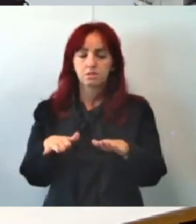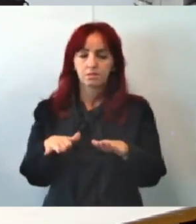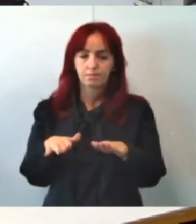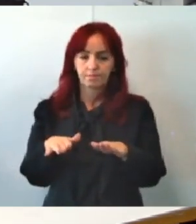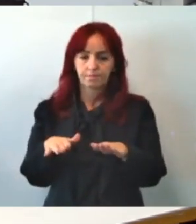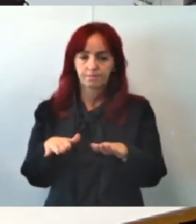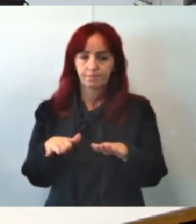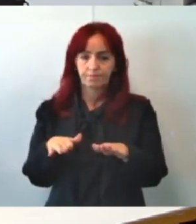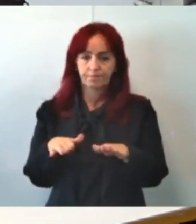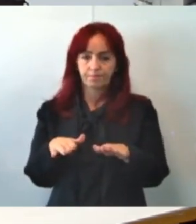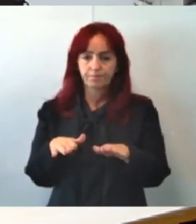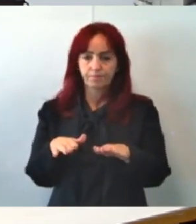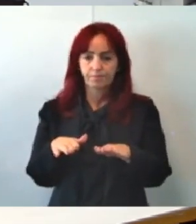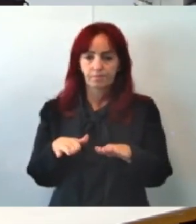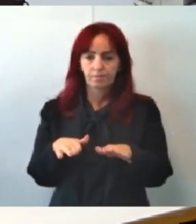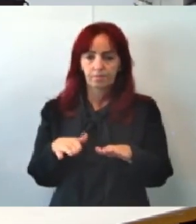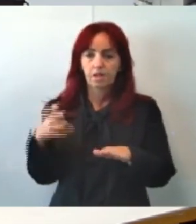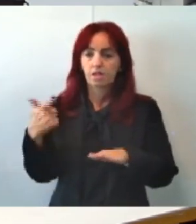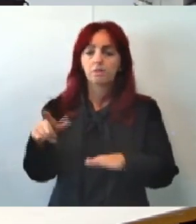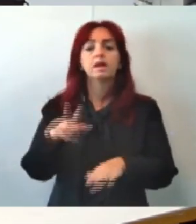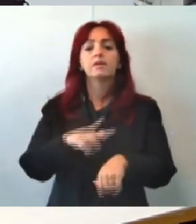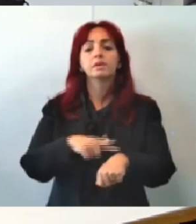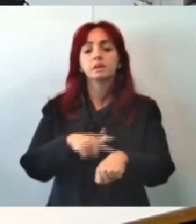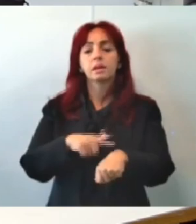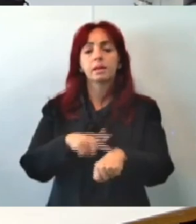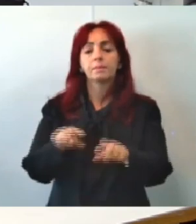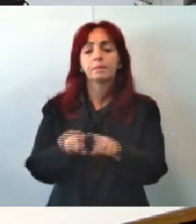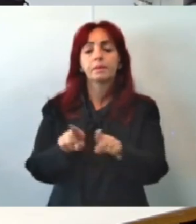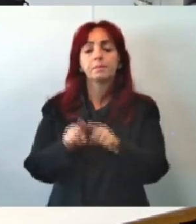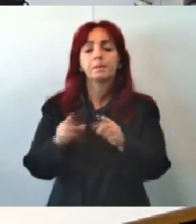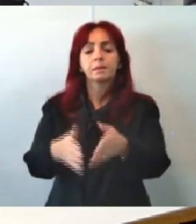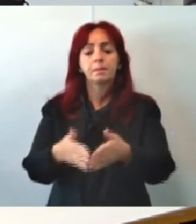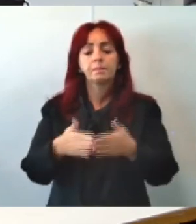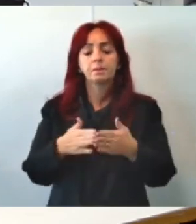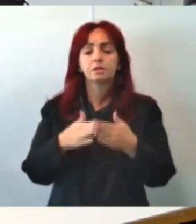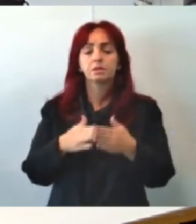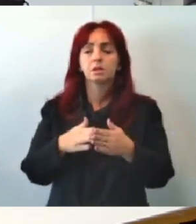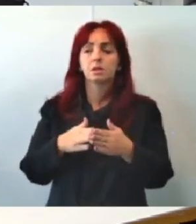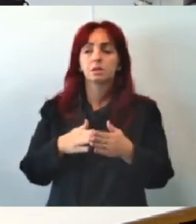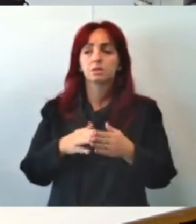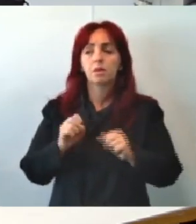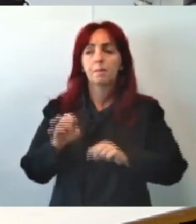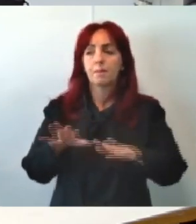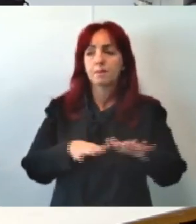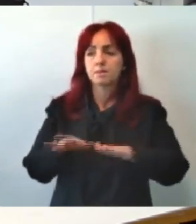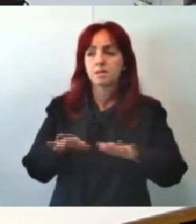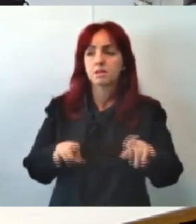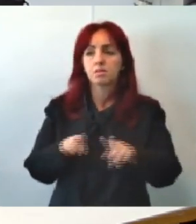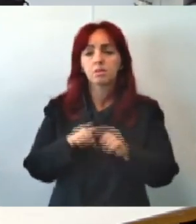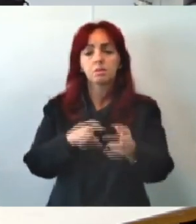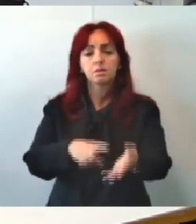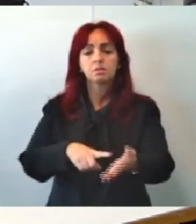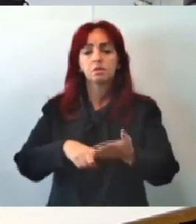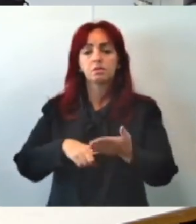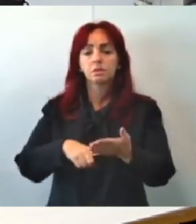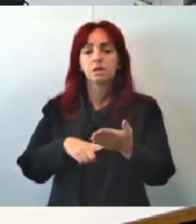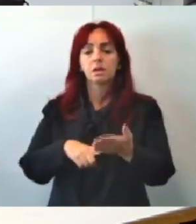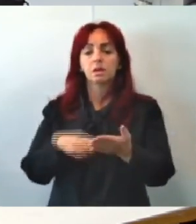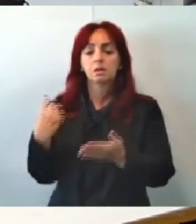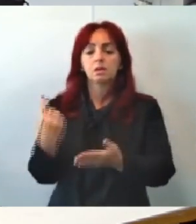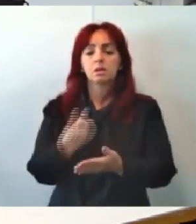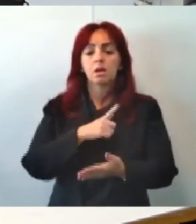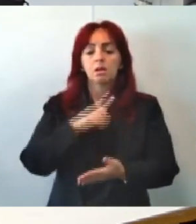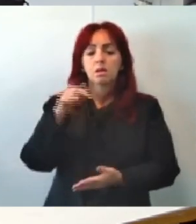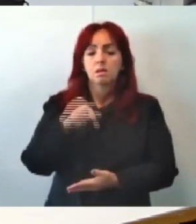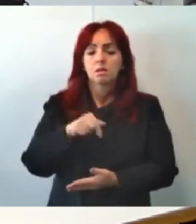Não deu tempo e a pedidos De mobilização De convidados Nós estamos Eu estou